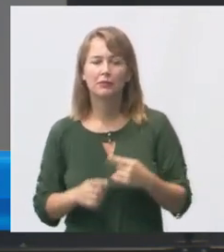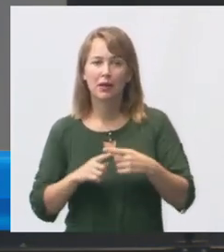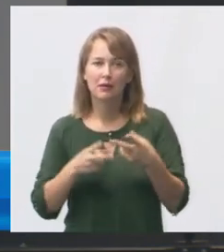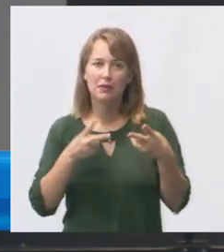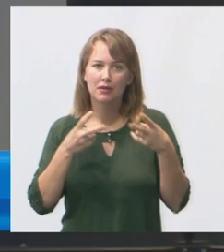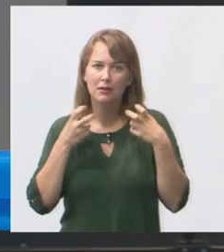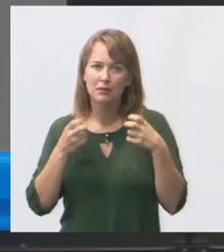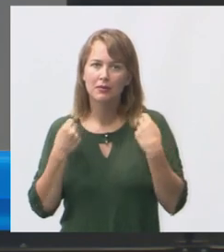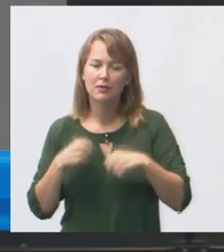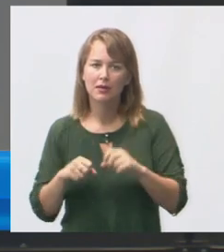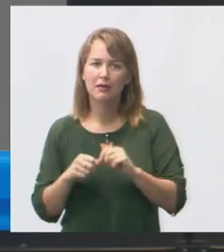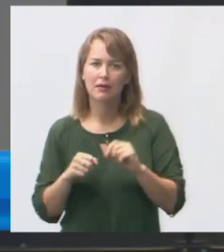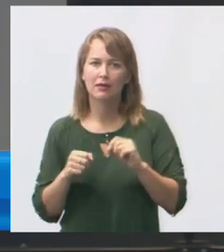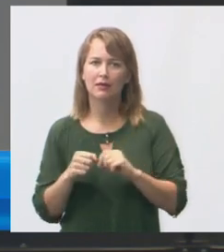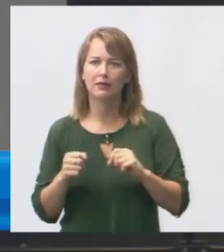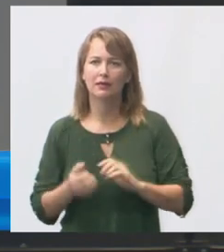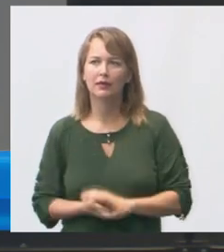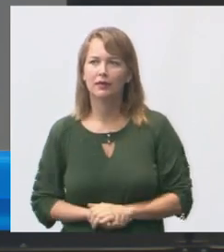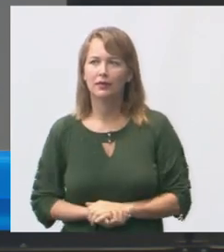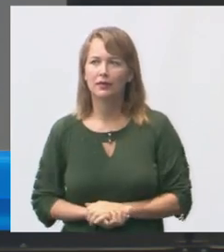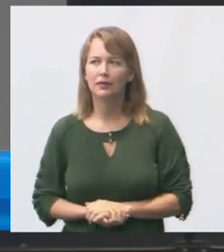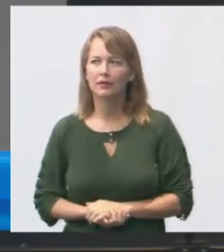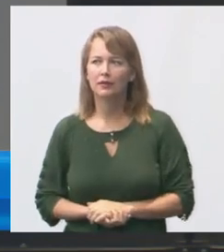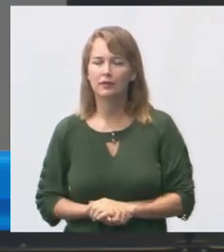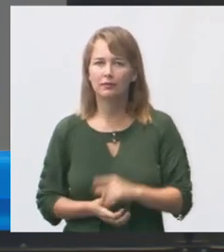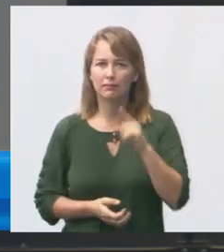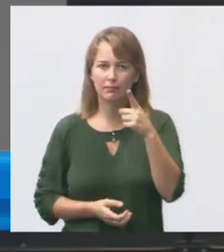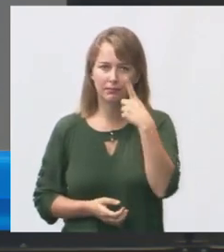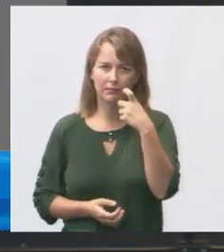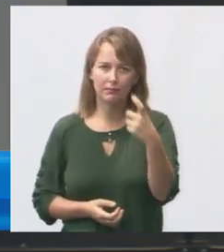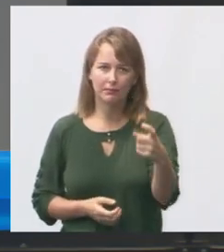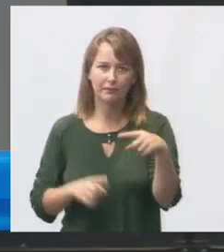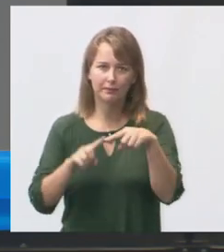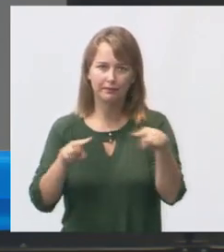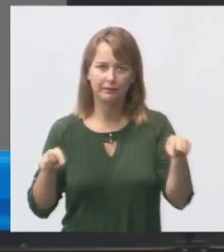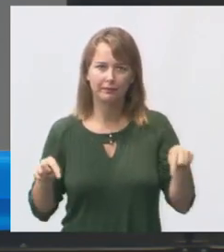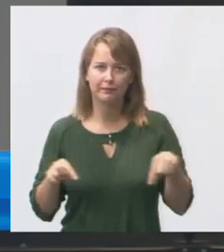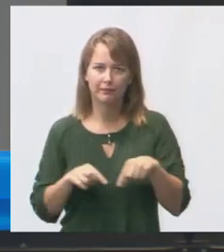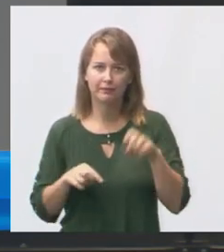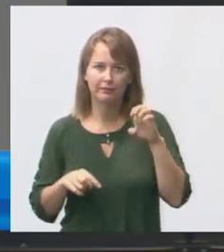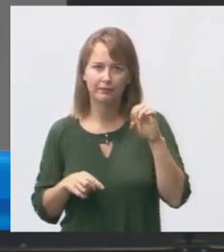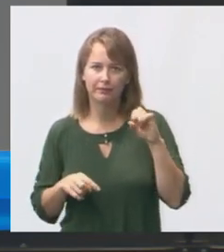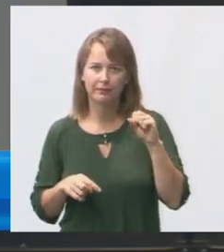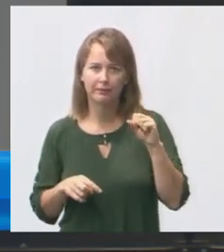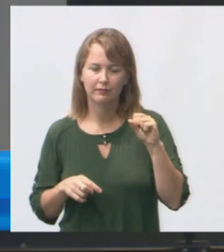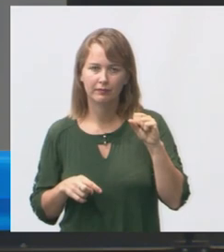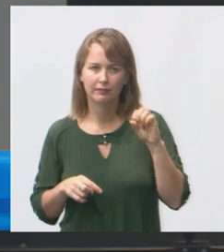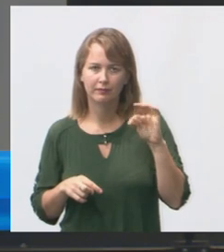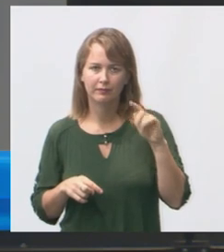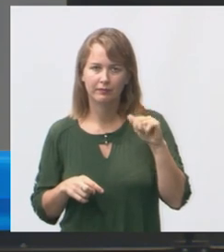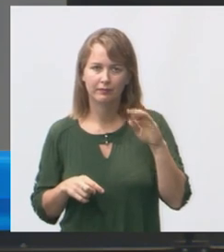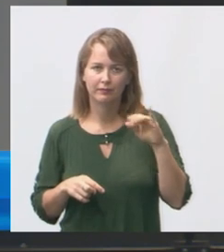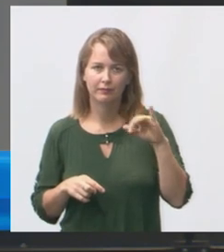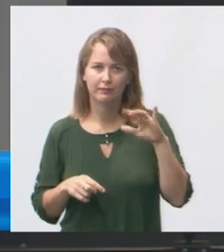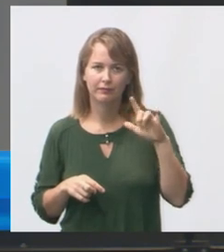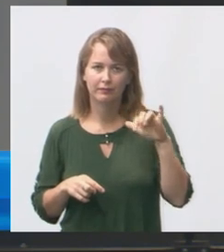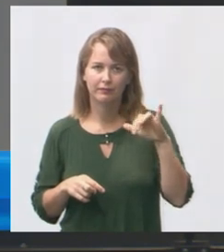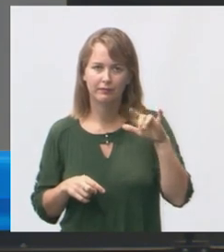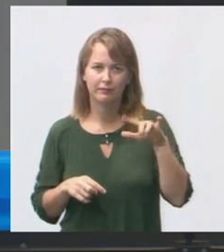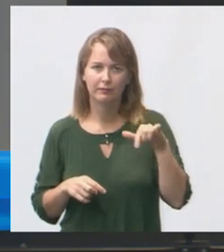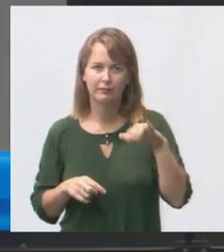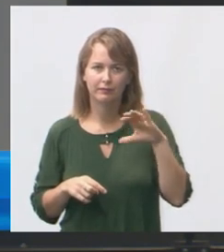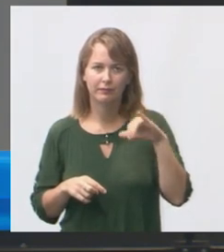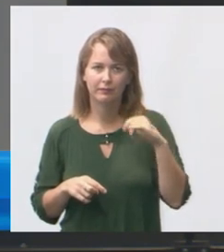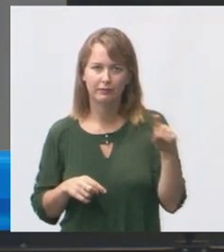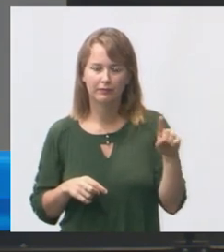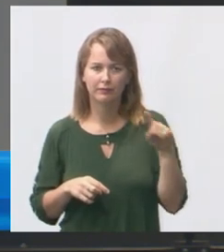que são necessários aqui é interessante sala de estabilização isso aqui é um autoclave esse equipamento